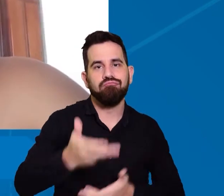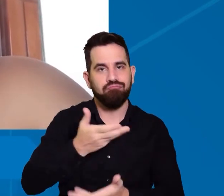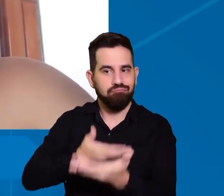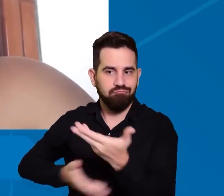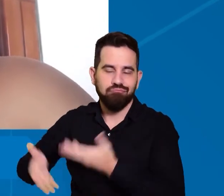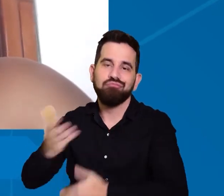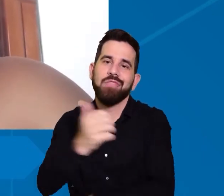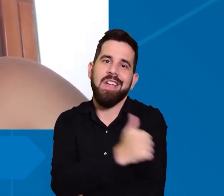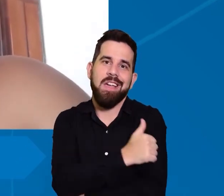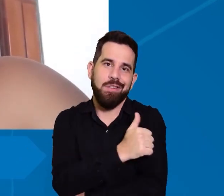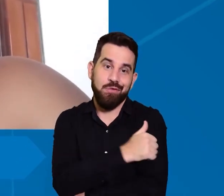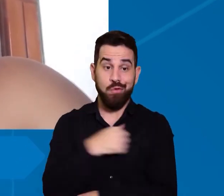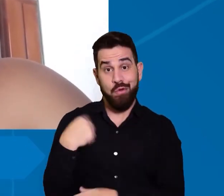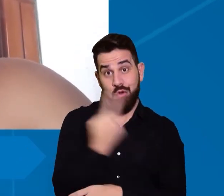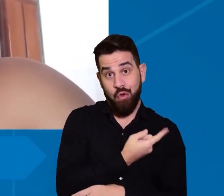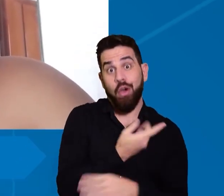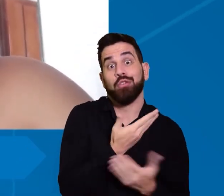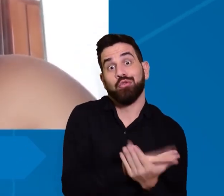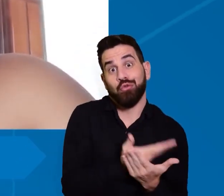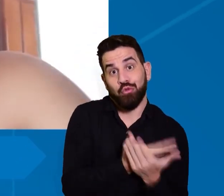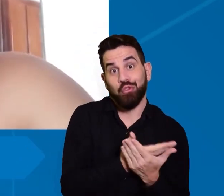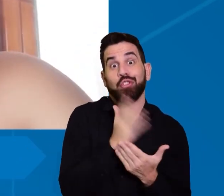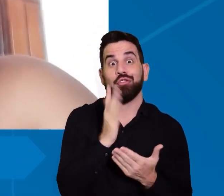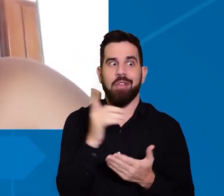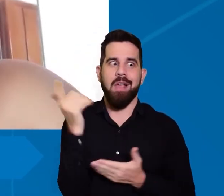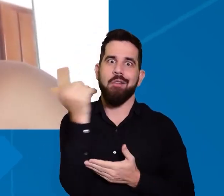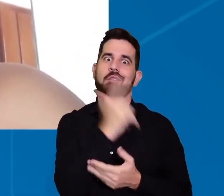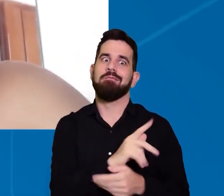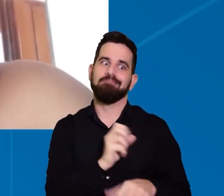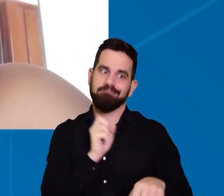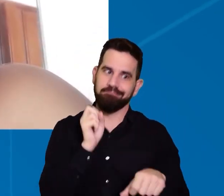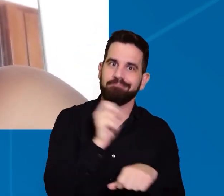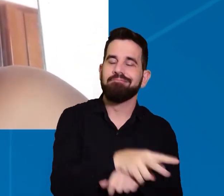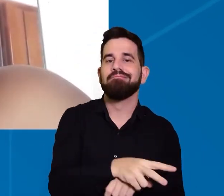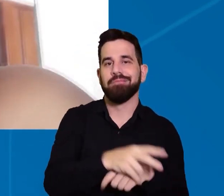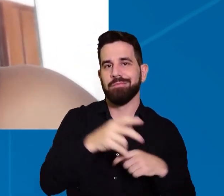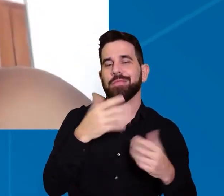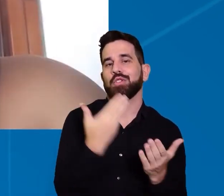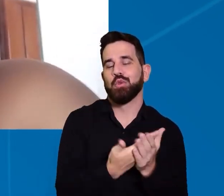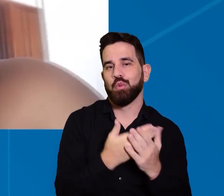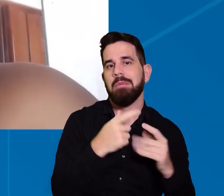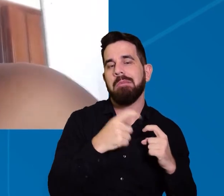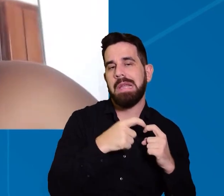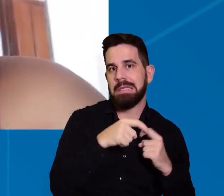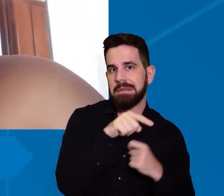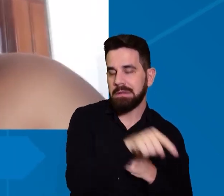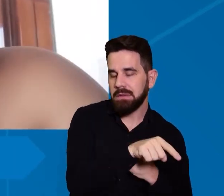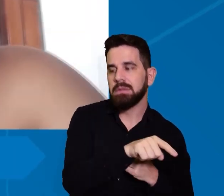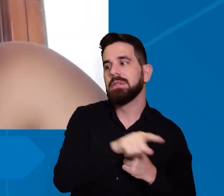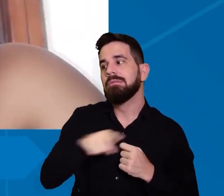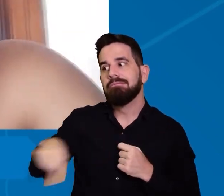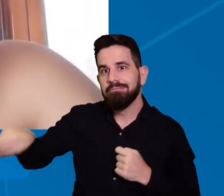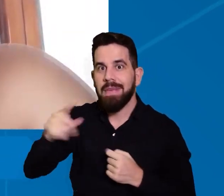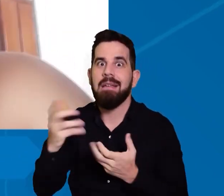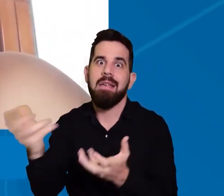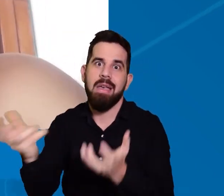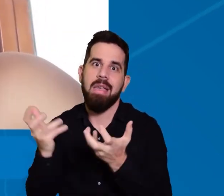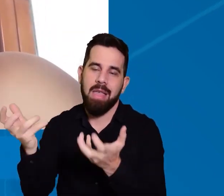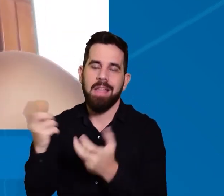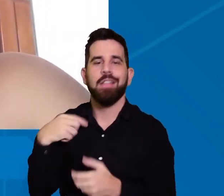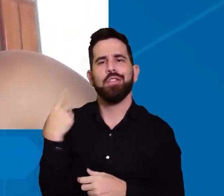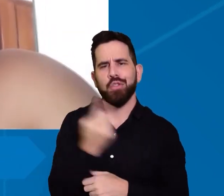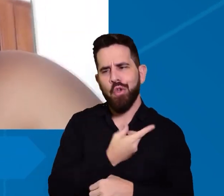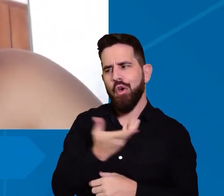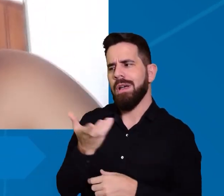acadêmicos que conseguimos atingir já o objetivo que muitos outros estão almejando e o que a gente puder